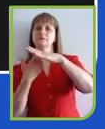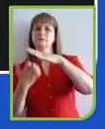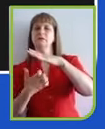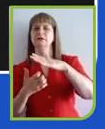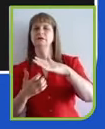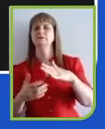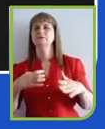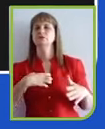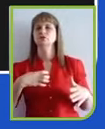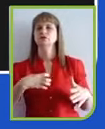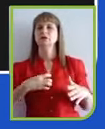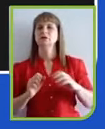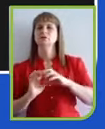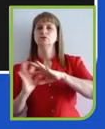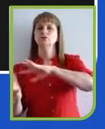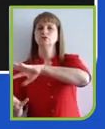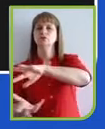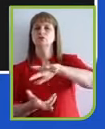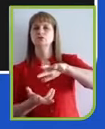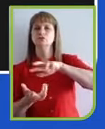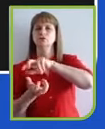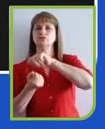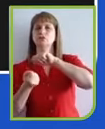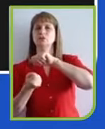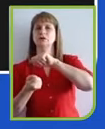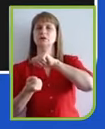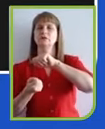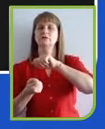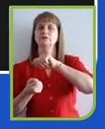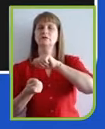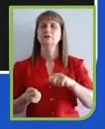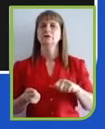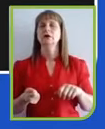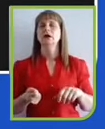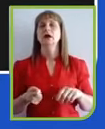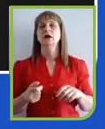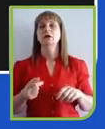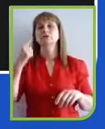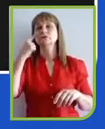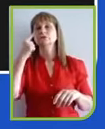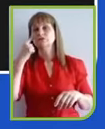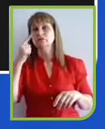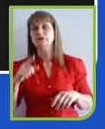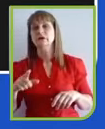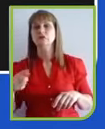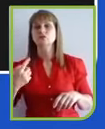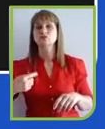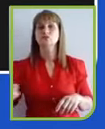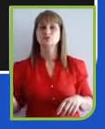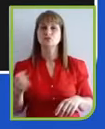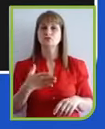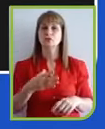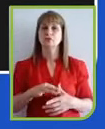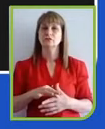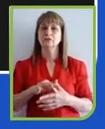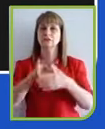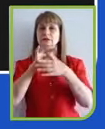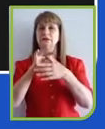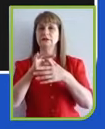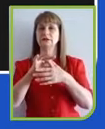a gente vai ver, por parte desses novos líderes que estão começando a assumir empresas, uma